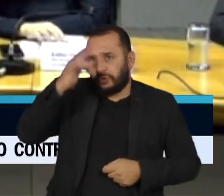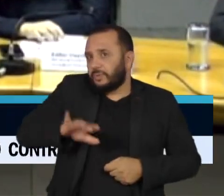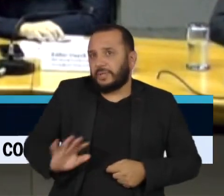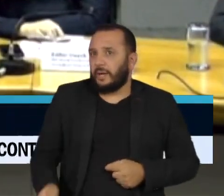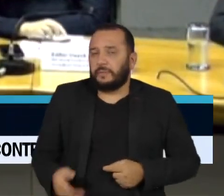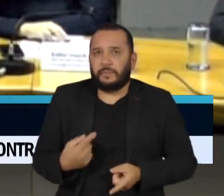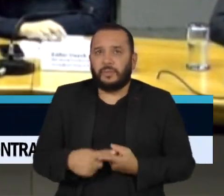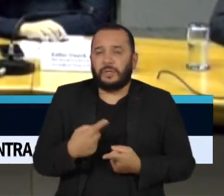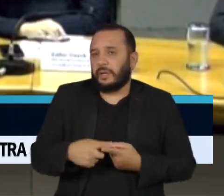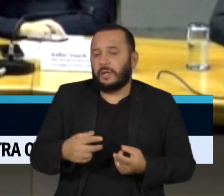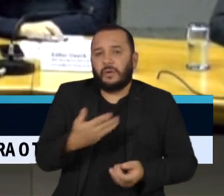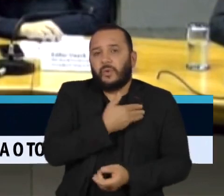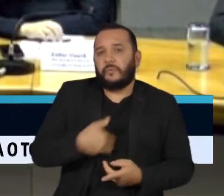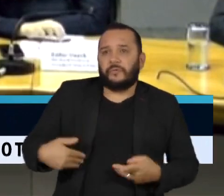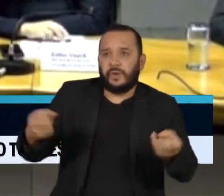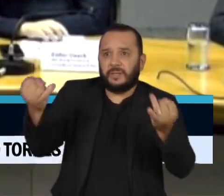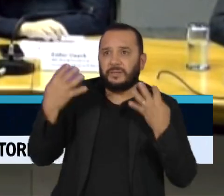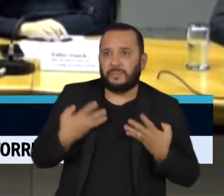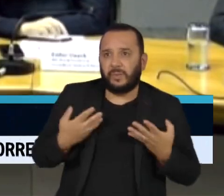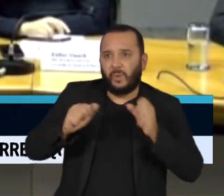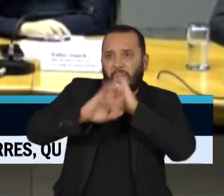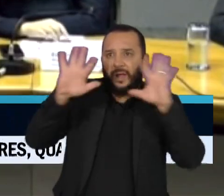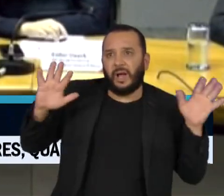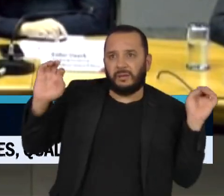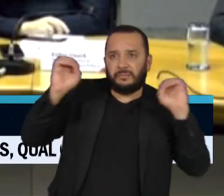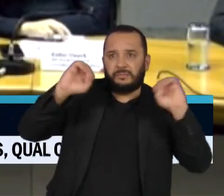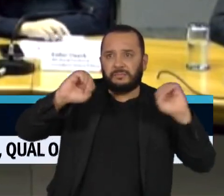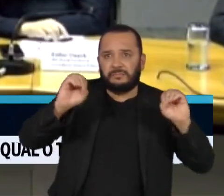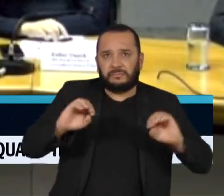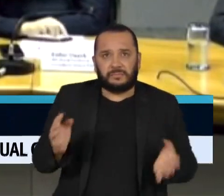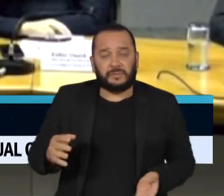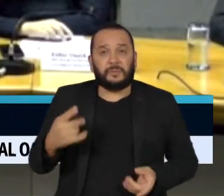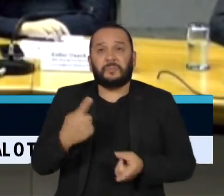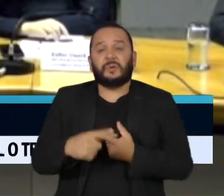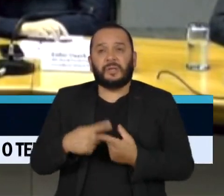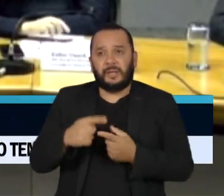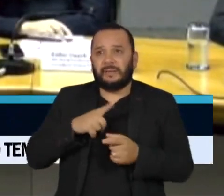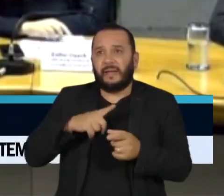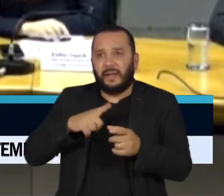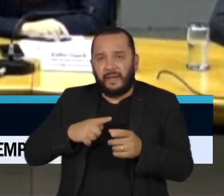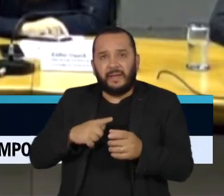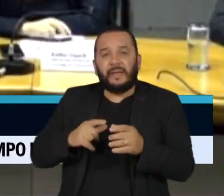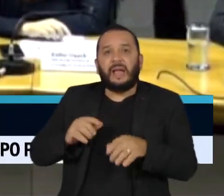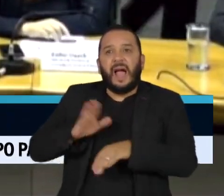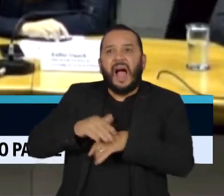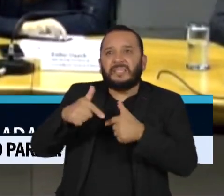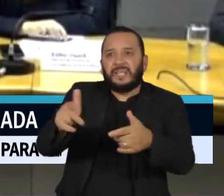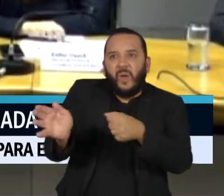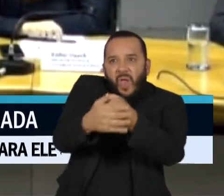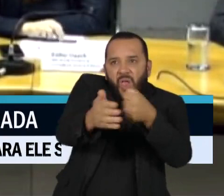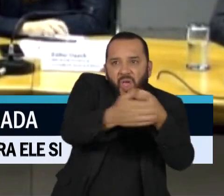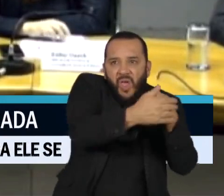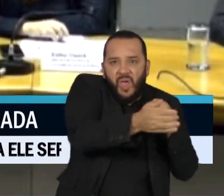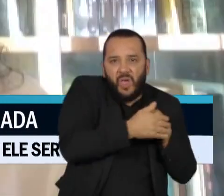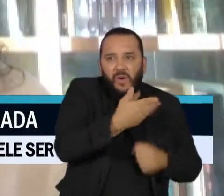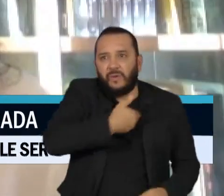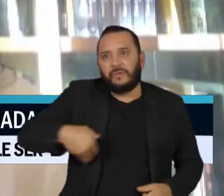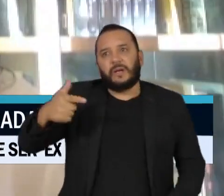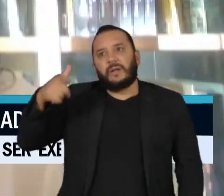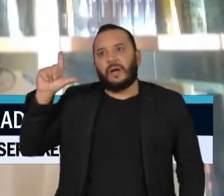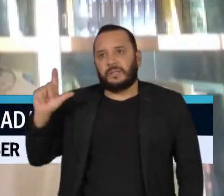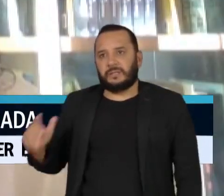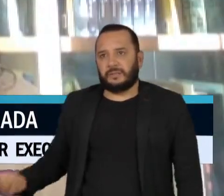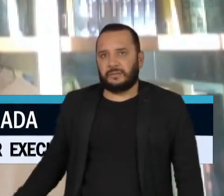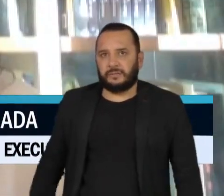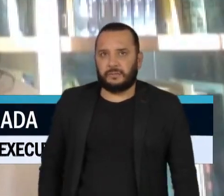no que diz respeito às bombas de efeito retardado que foram acionadas pelo governo anterior. É